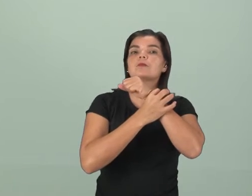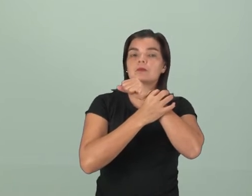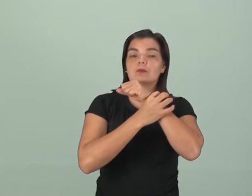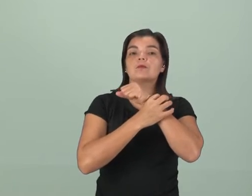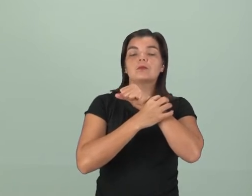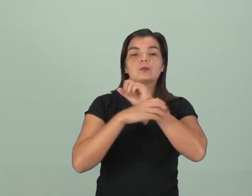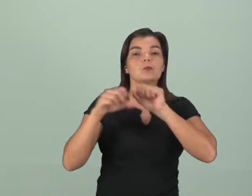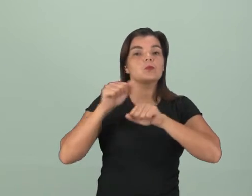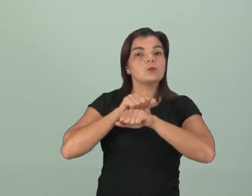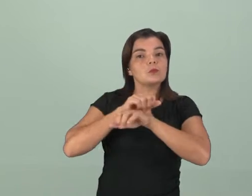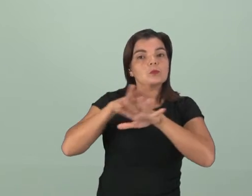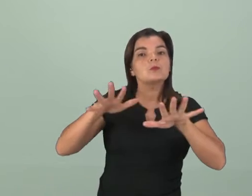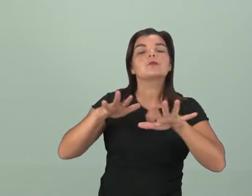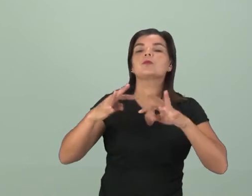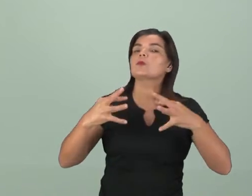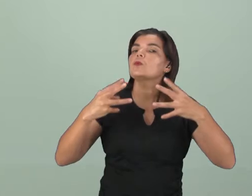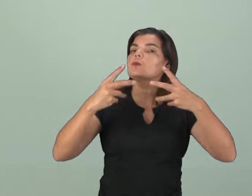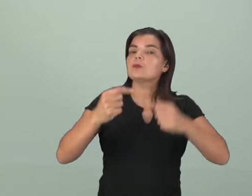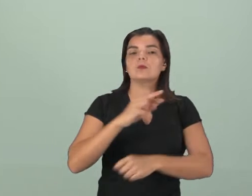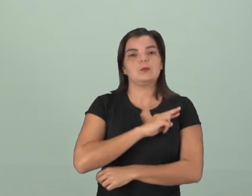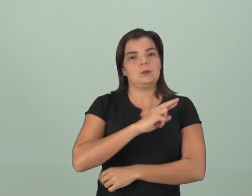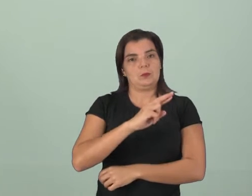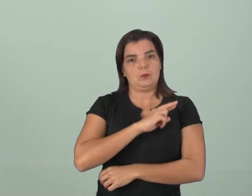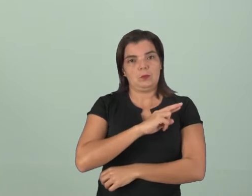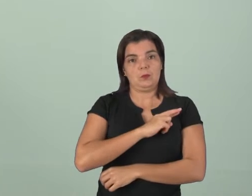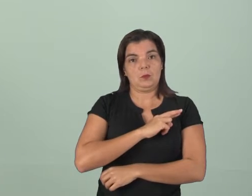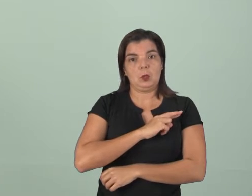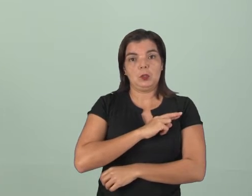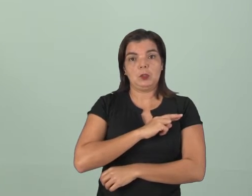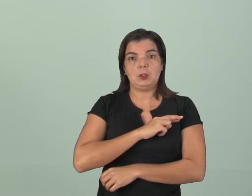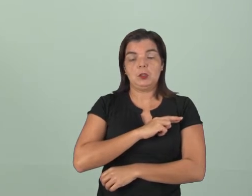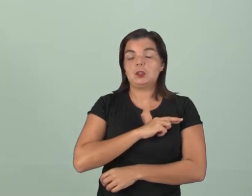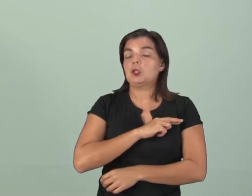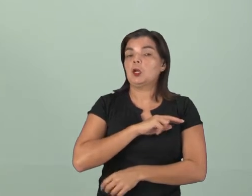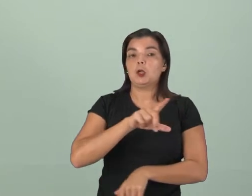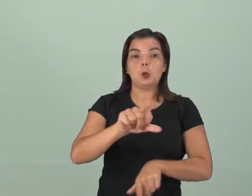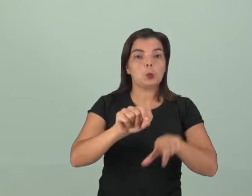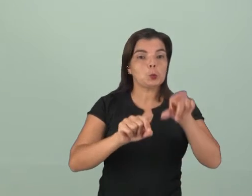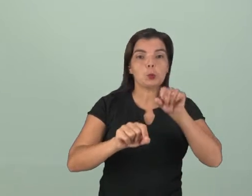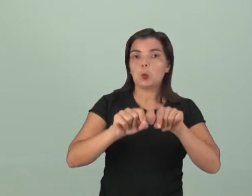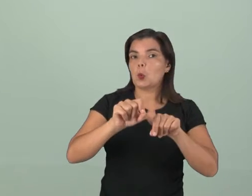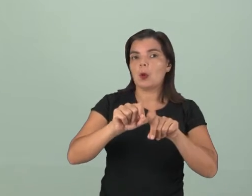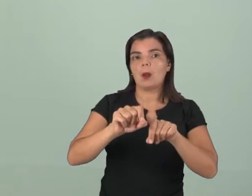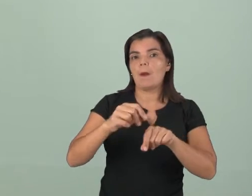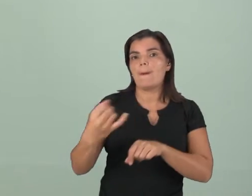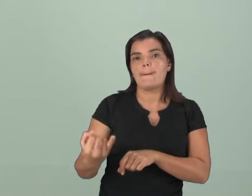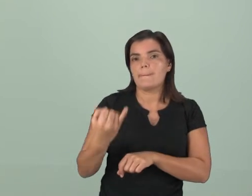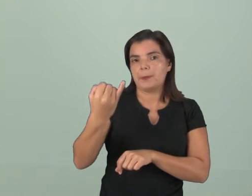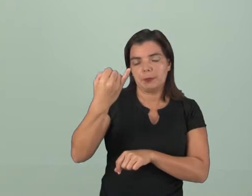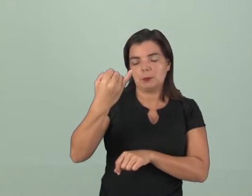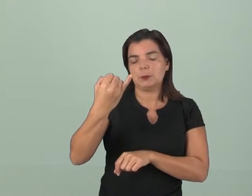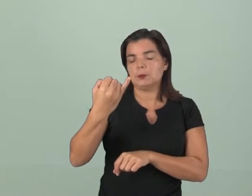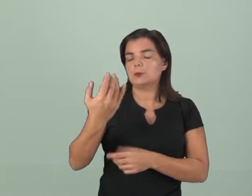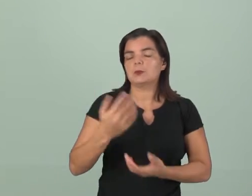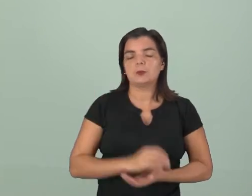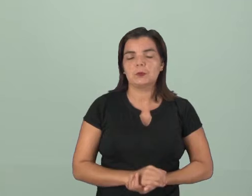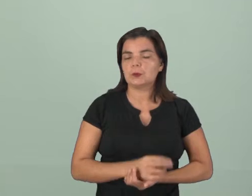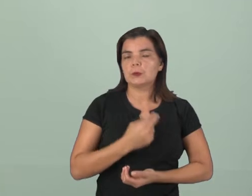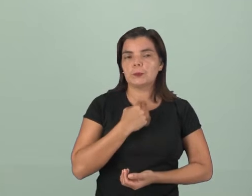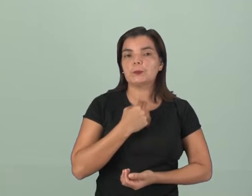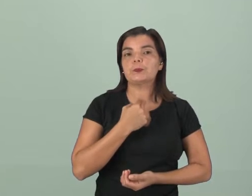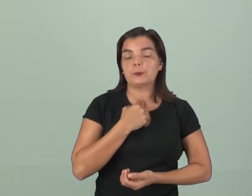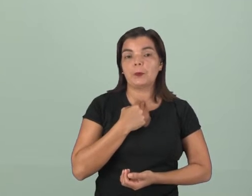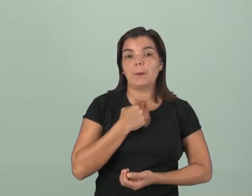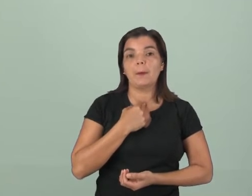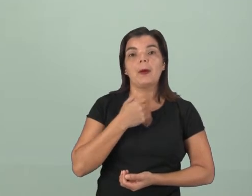a manifestação de todas as religiões sem escolher nenhuma delas como privilégio seu para